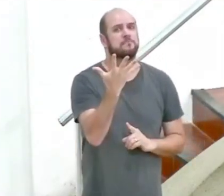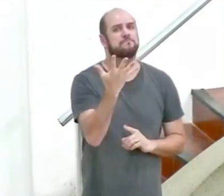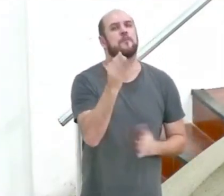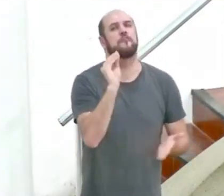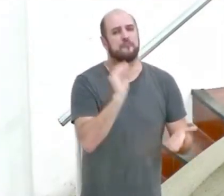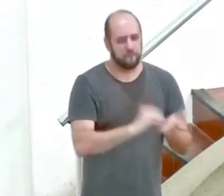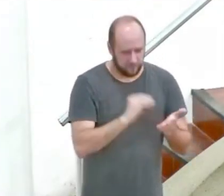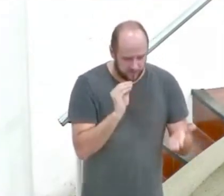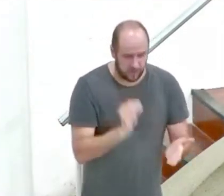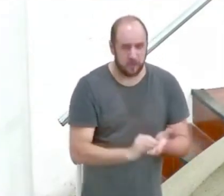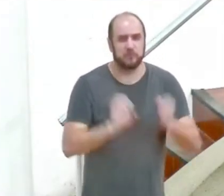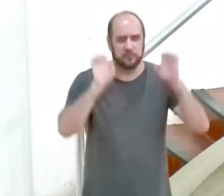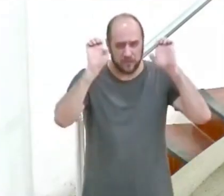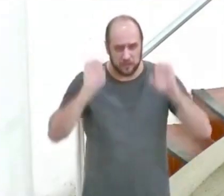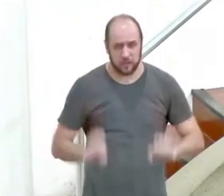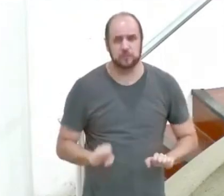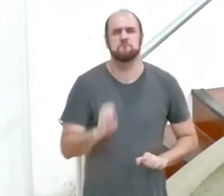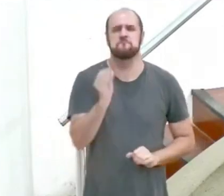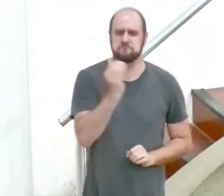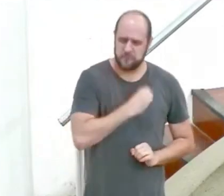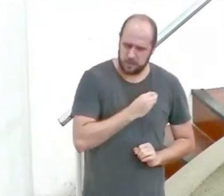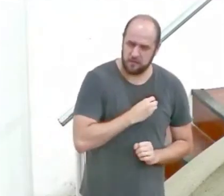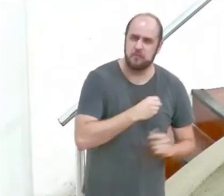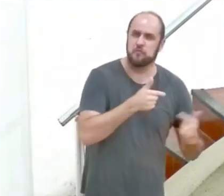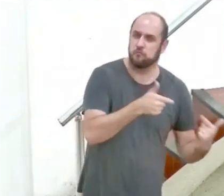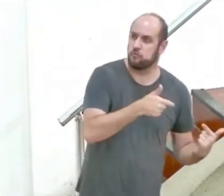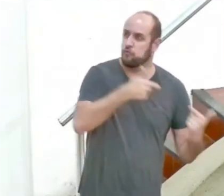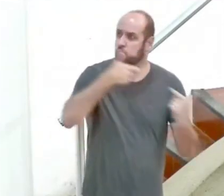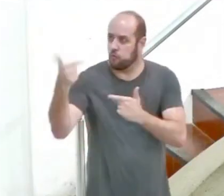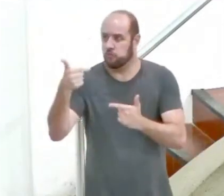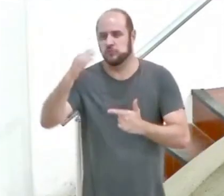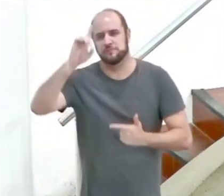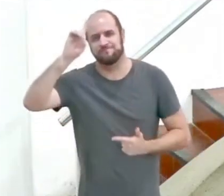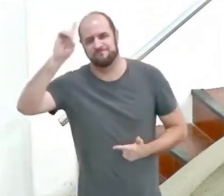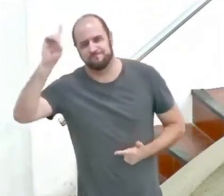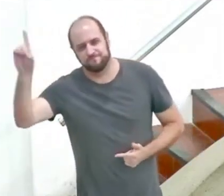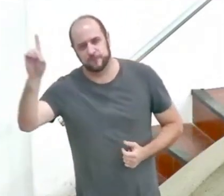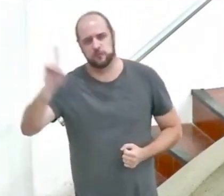pecaminosas e uma ofensa a Deus.